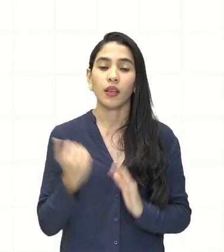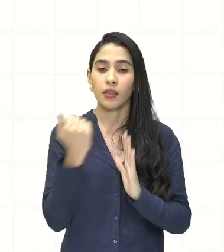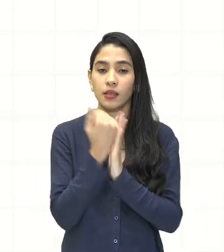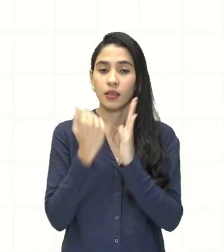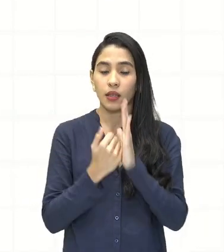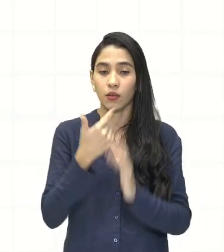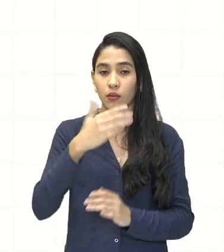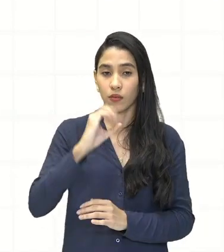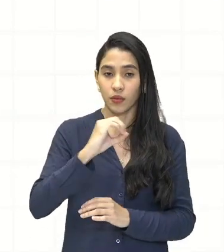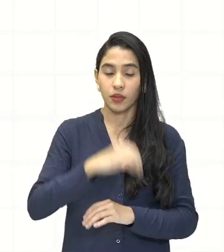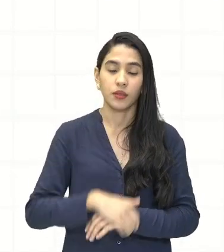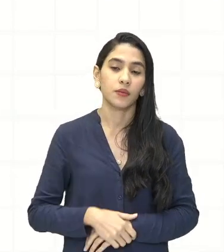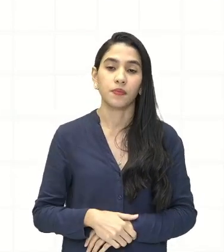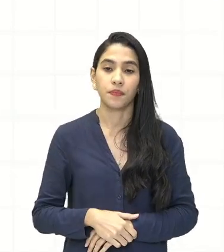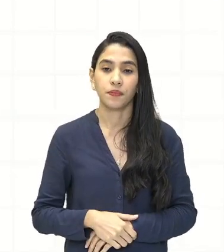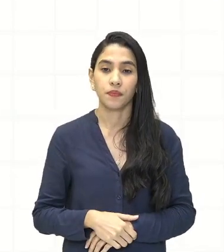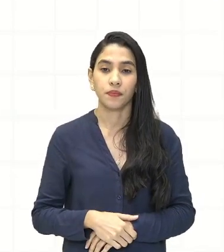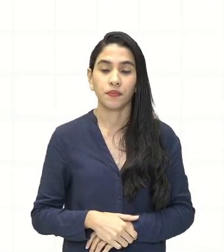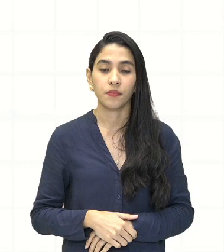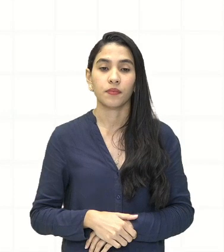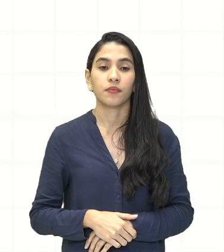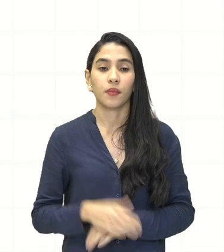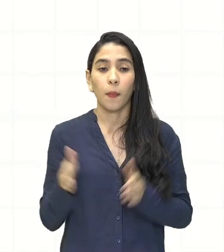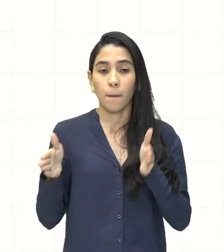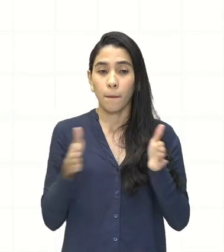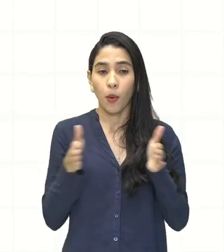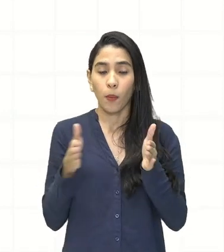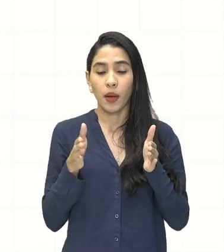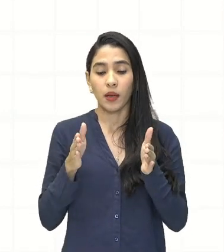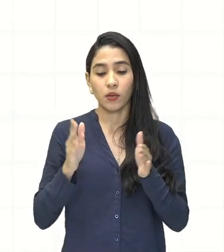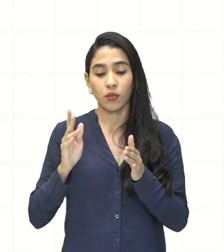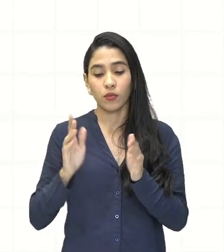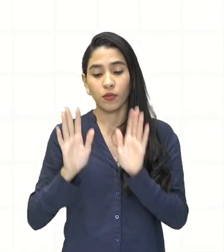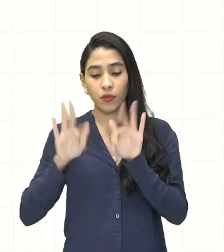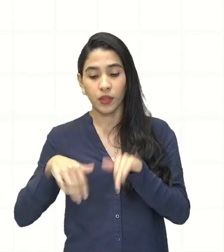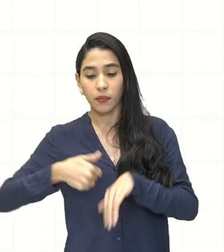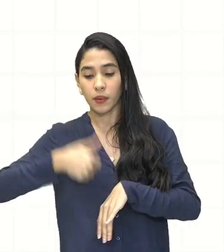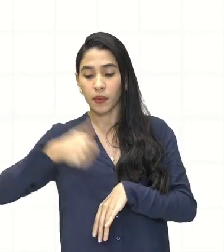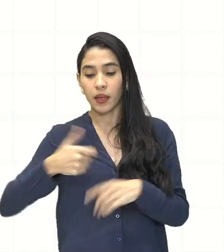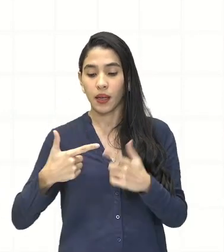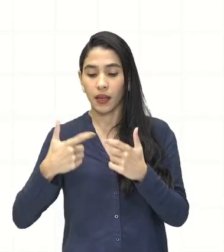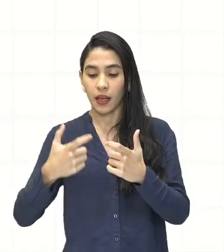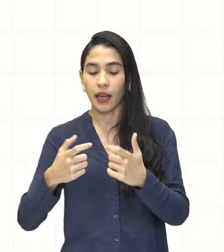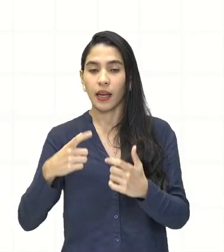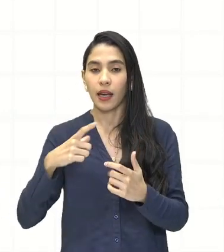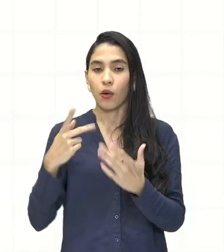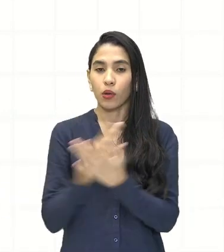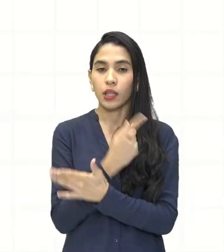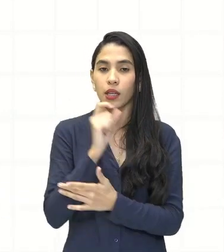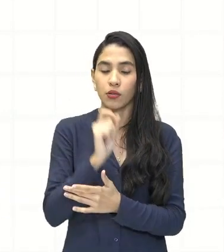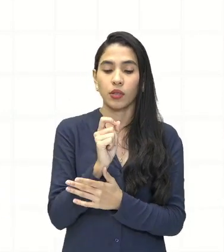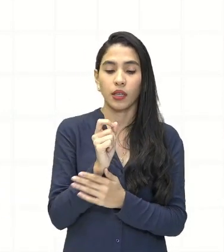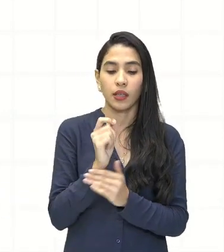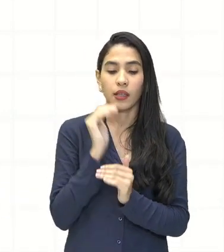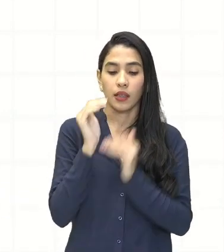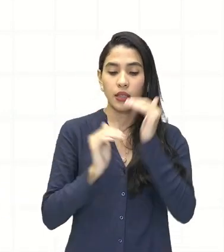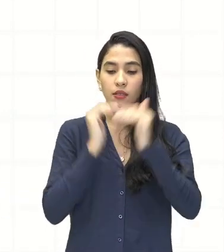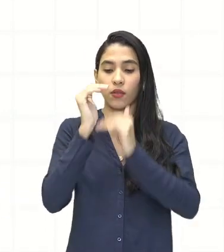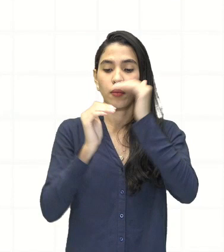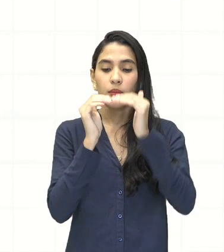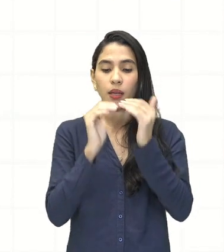XX, certo? Nesse momento, pós Primeira Guerra, nós temos o desenvolvimento do setor financeiro.